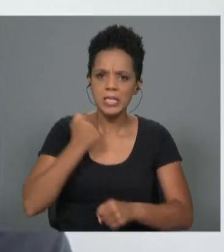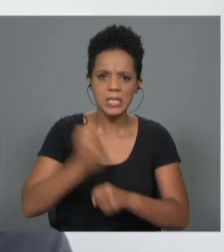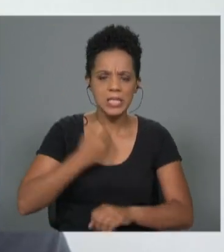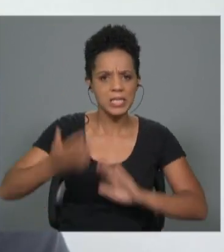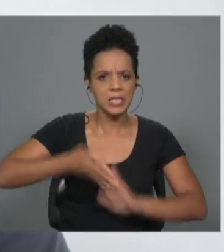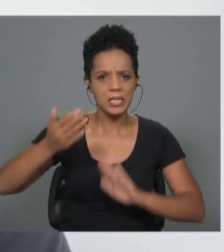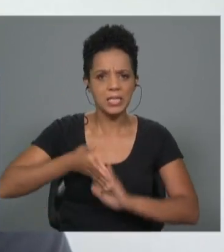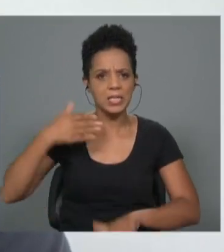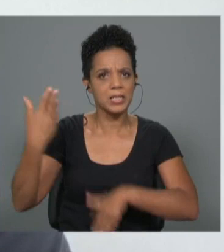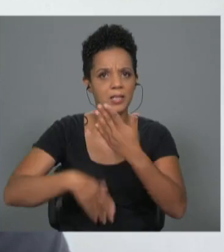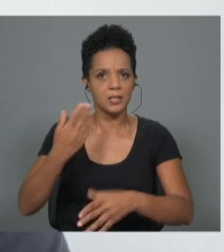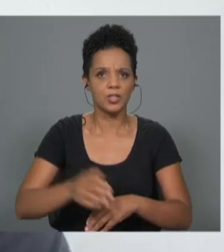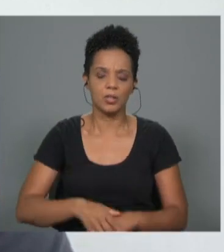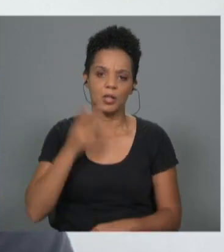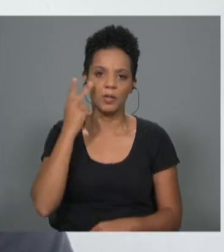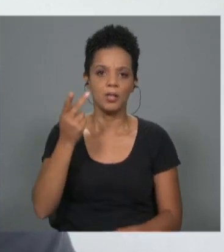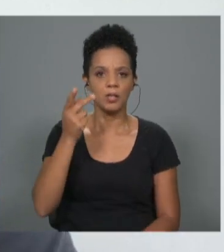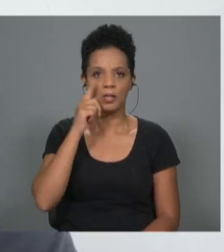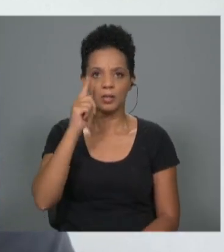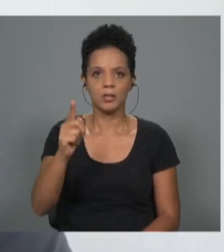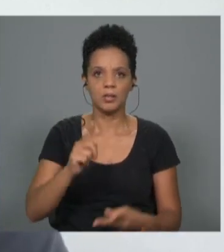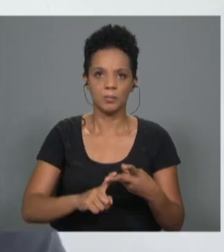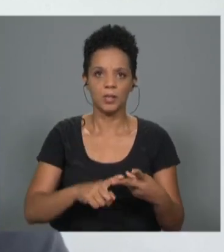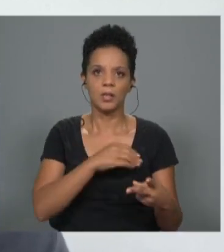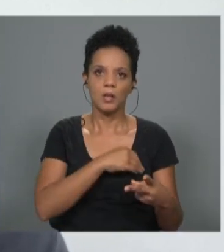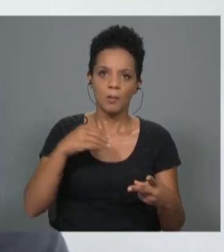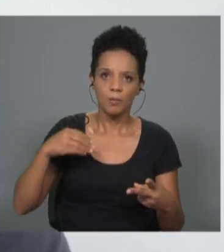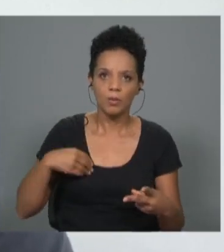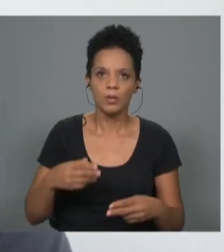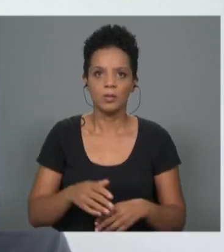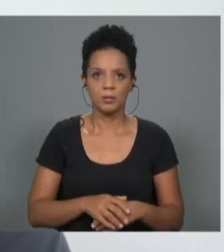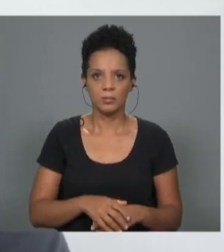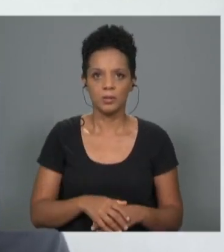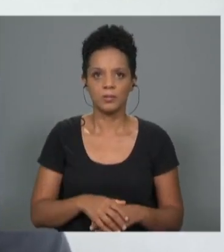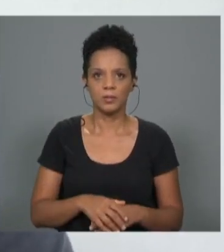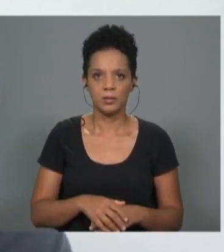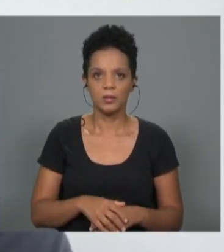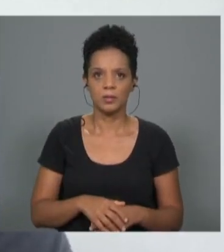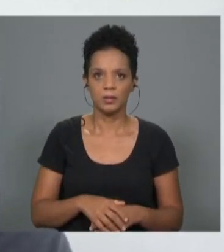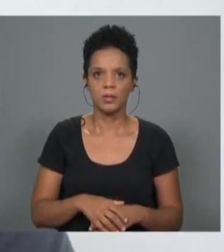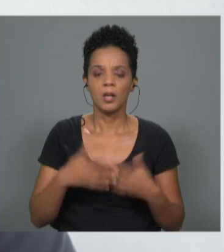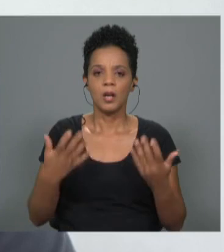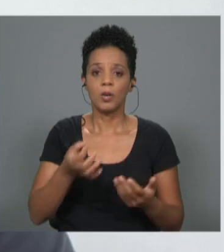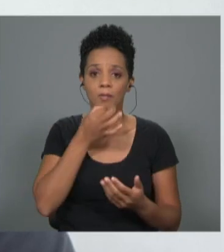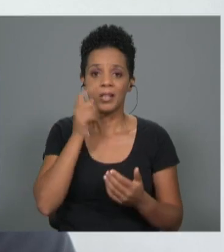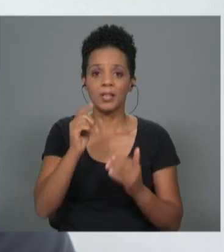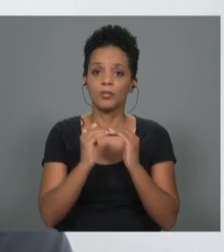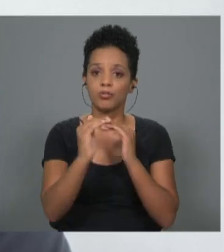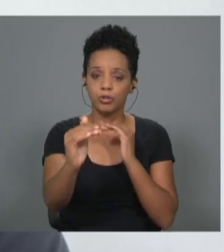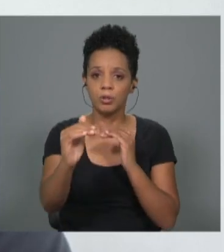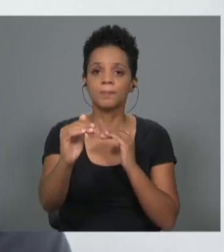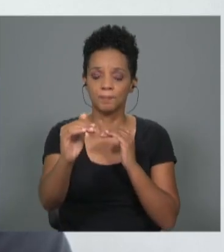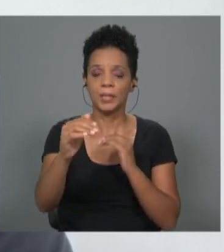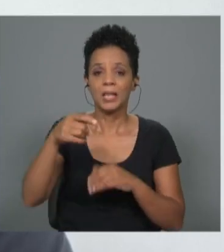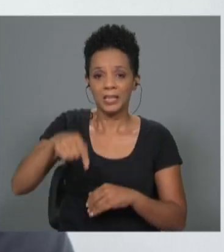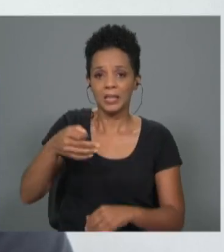E eu já vivi na Alemanha, vivi na Polónia, e agora, falando de flexibilidade, estando aqui em Pipa, acordei, é verdade, acordei bastante cedo para